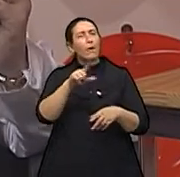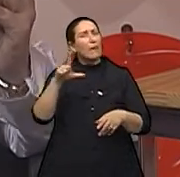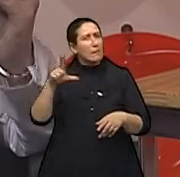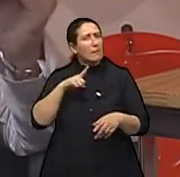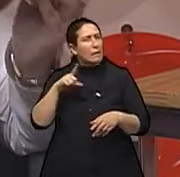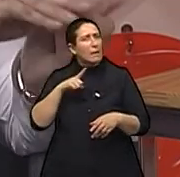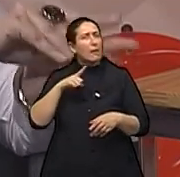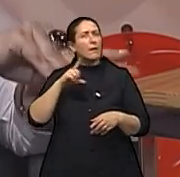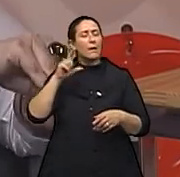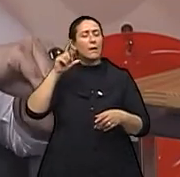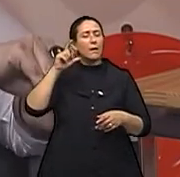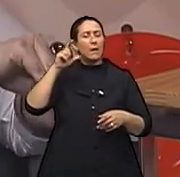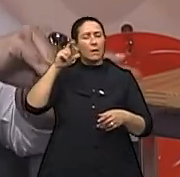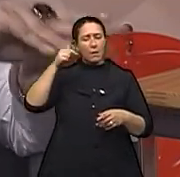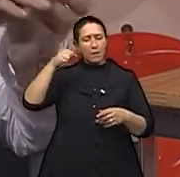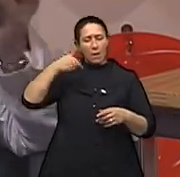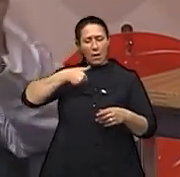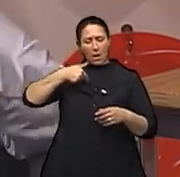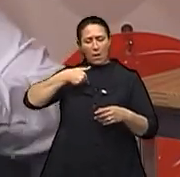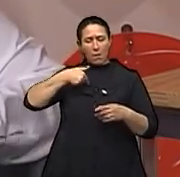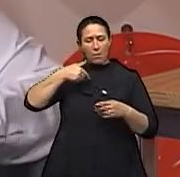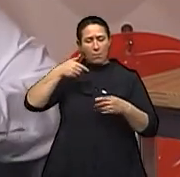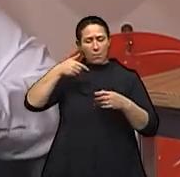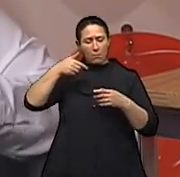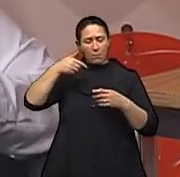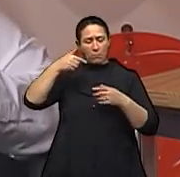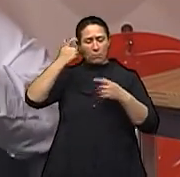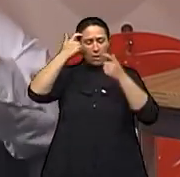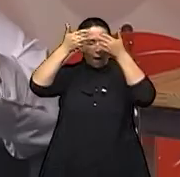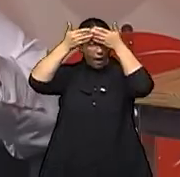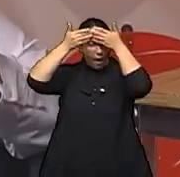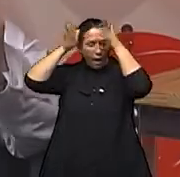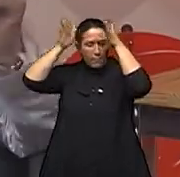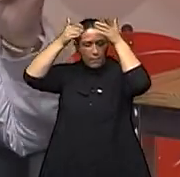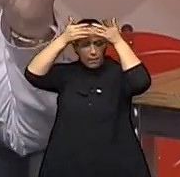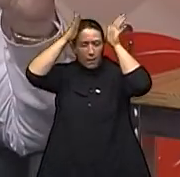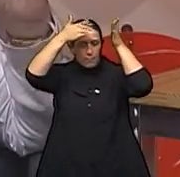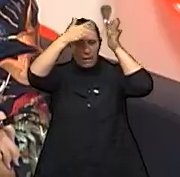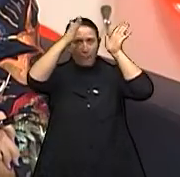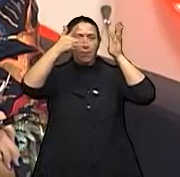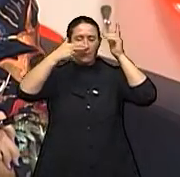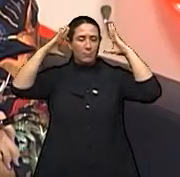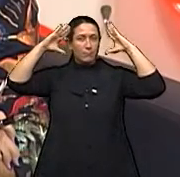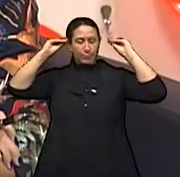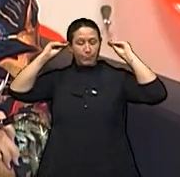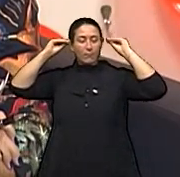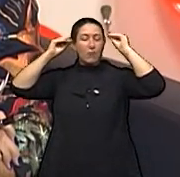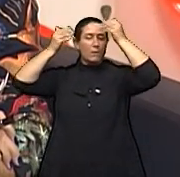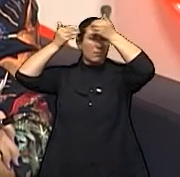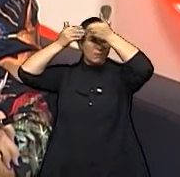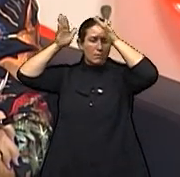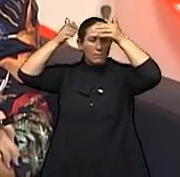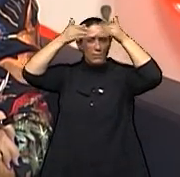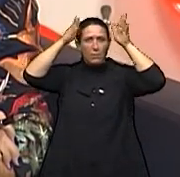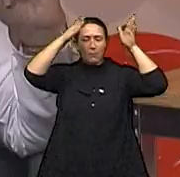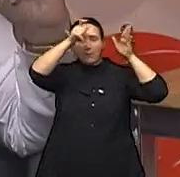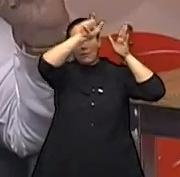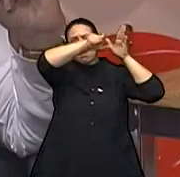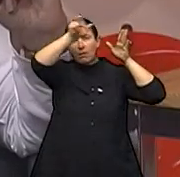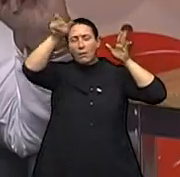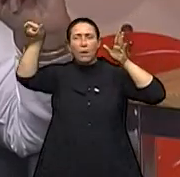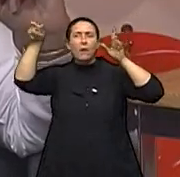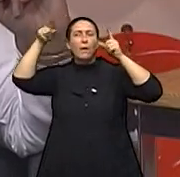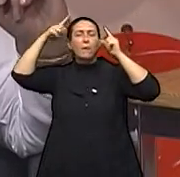mentores estão abrindo do seu passado para que ela possa desligar. Que, de alguma forma,